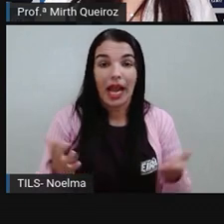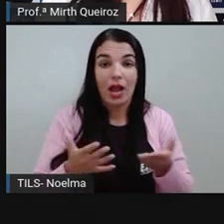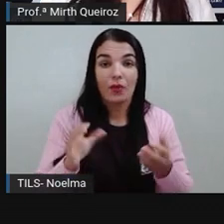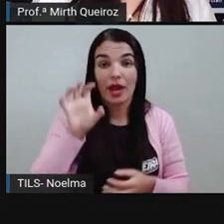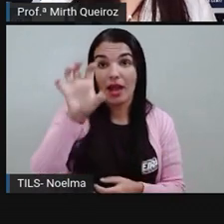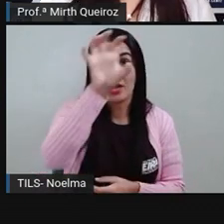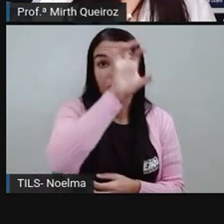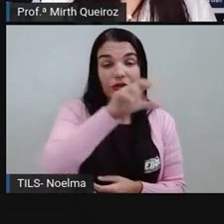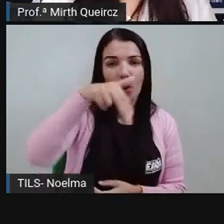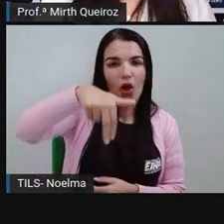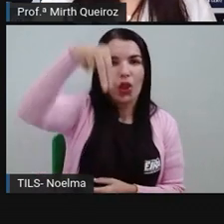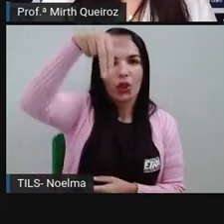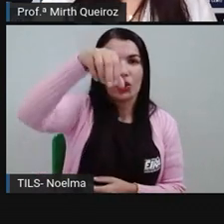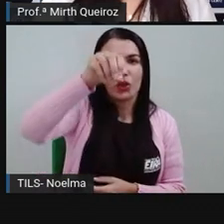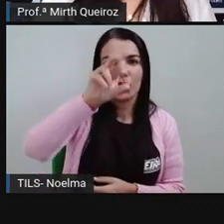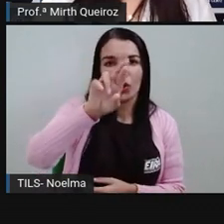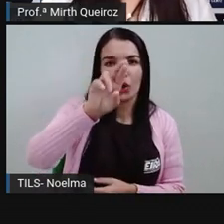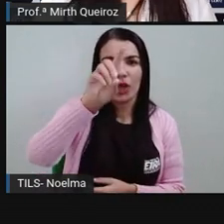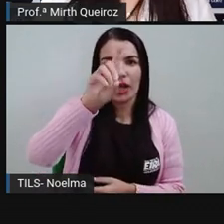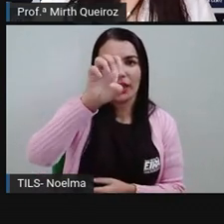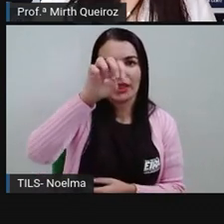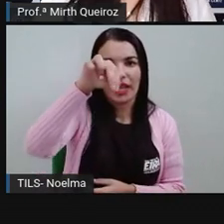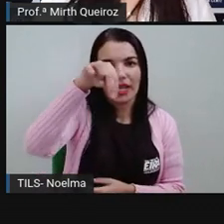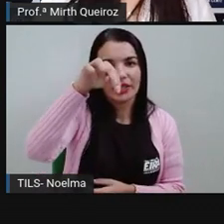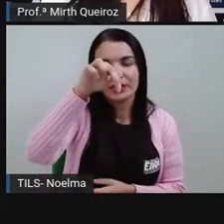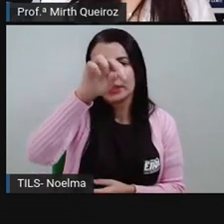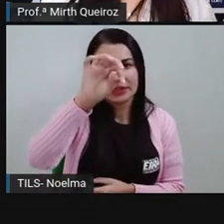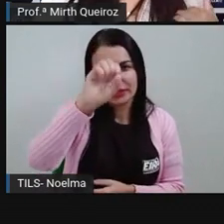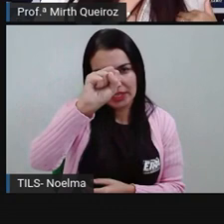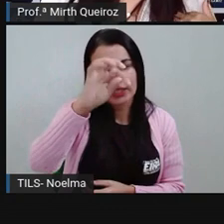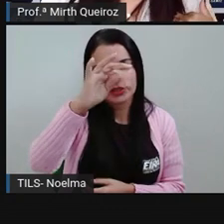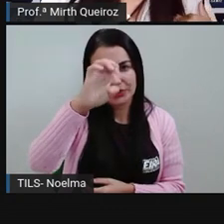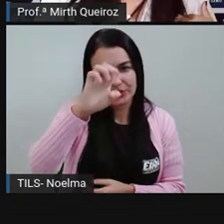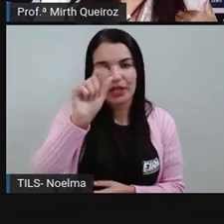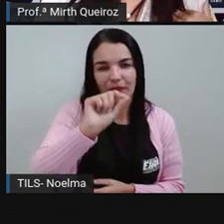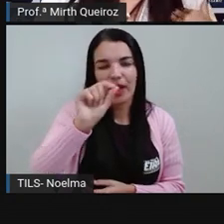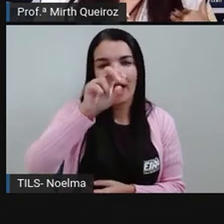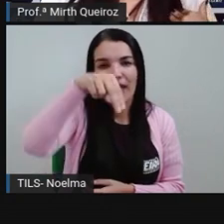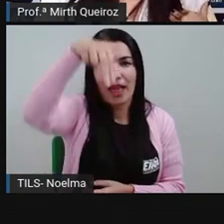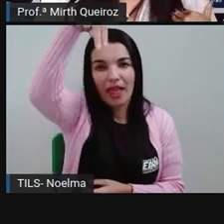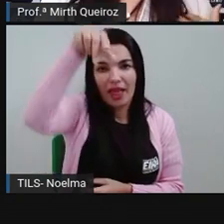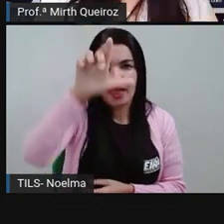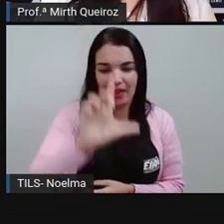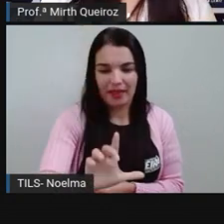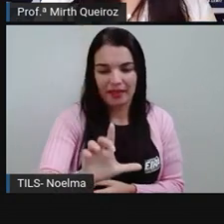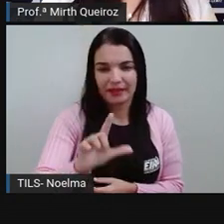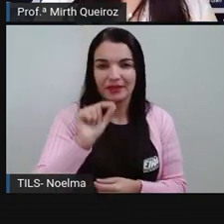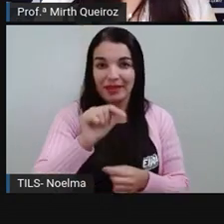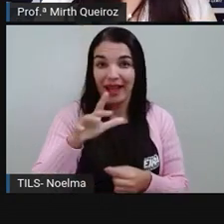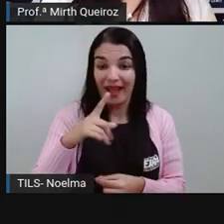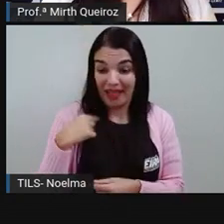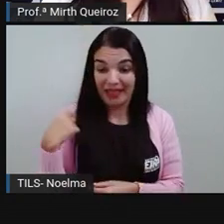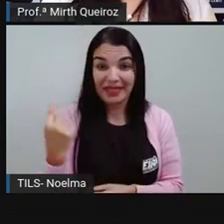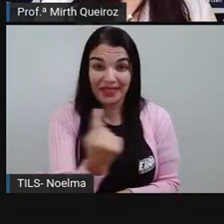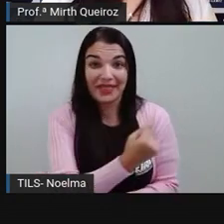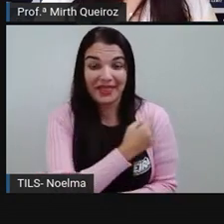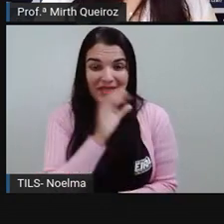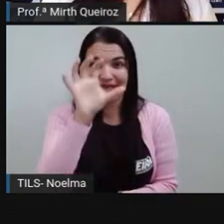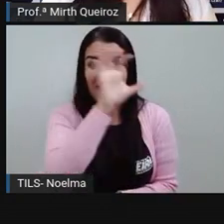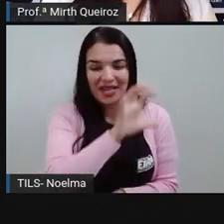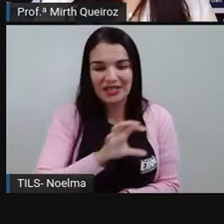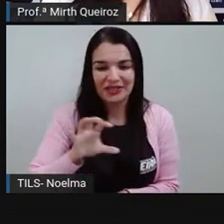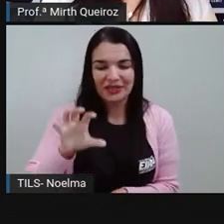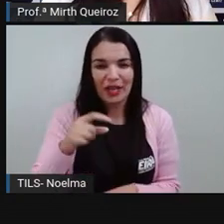Temos a região nordeste. A região nordeste é a nossa região, uma vez que a Bahia